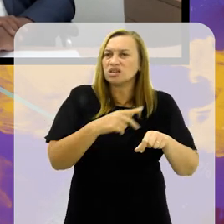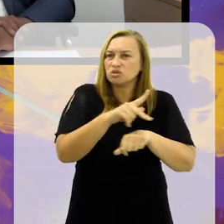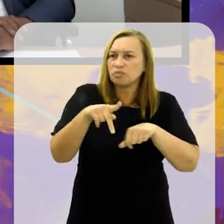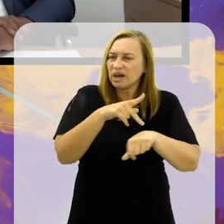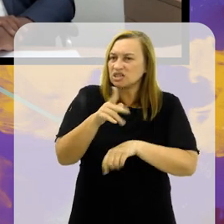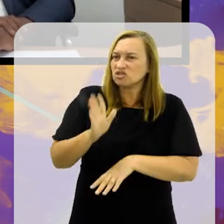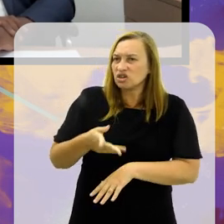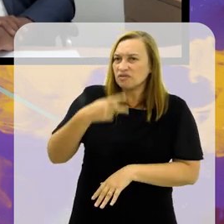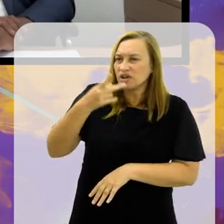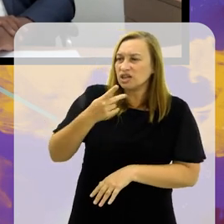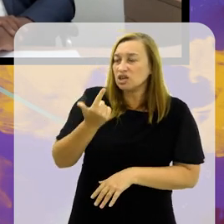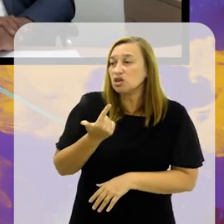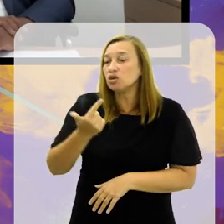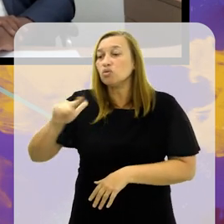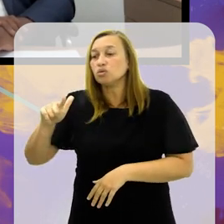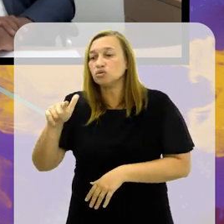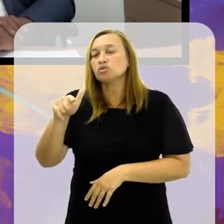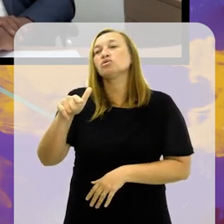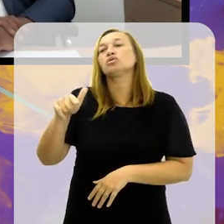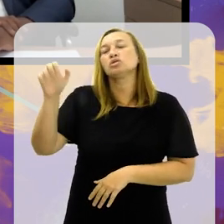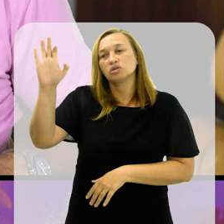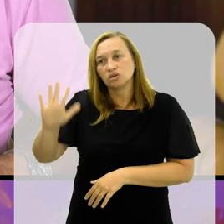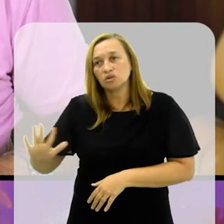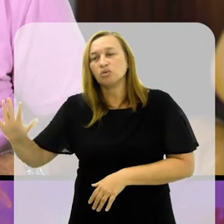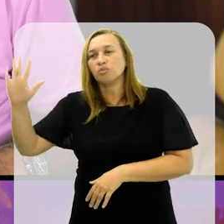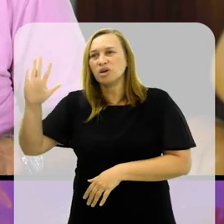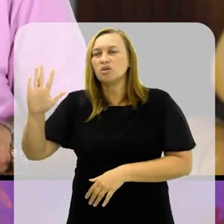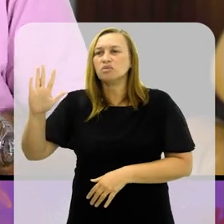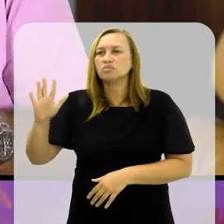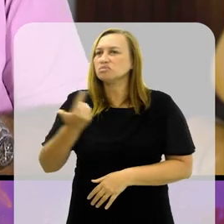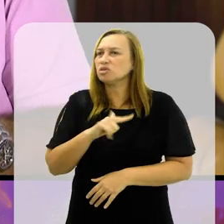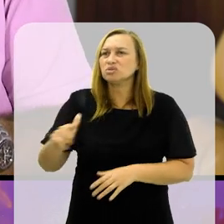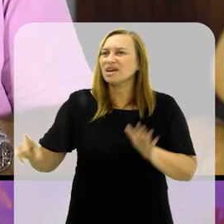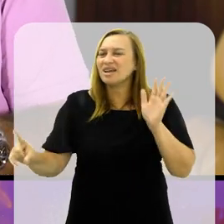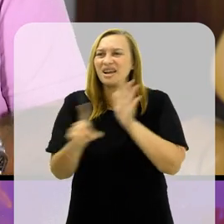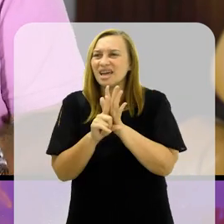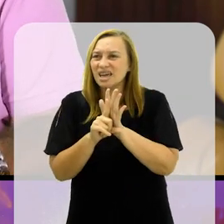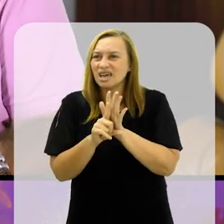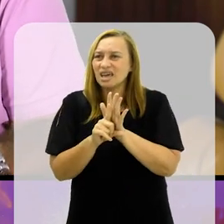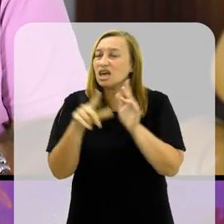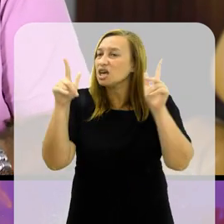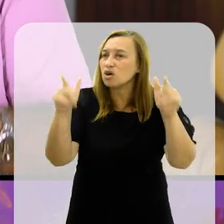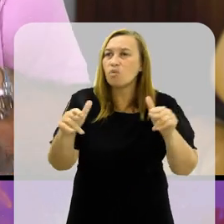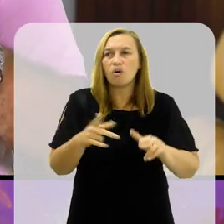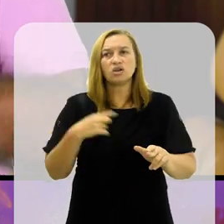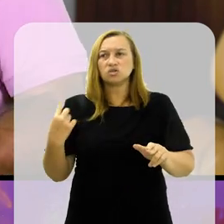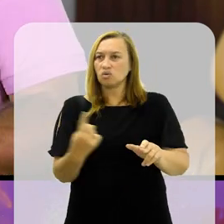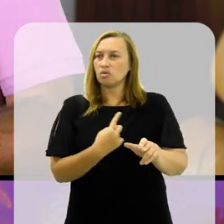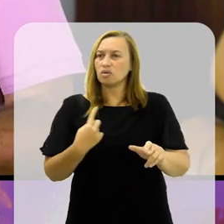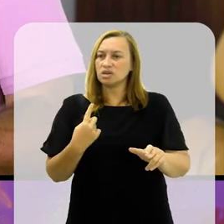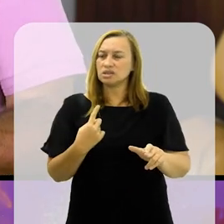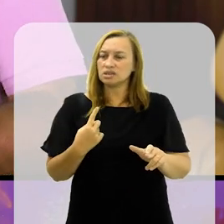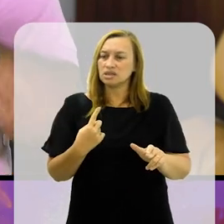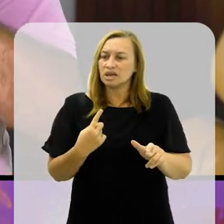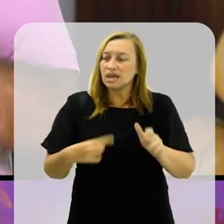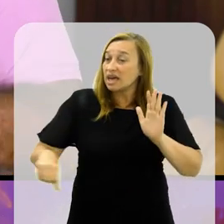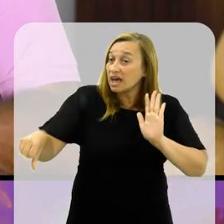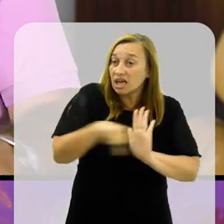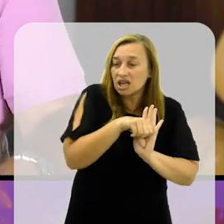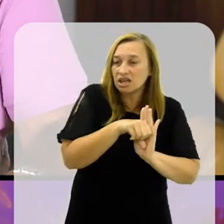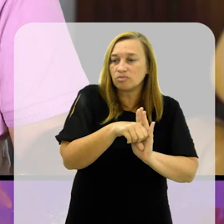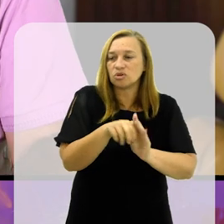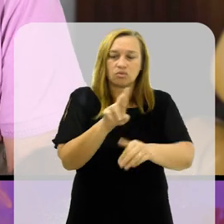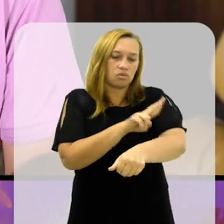Porque nesses países que citei e até o continente europeu, né, não existe lei conforme nós temos aqui que